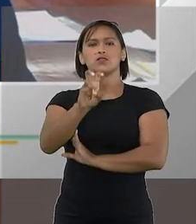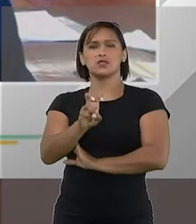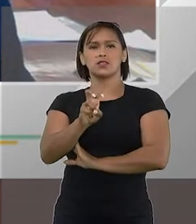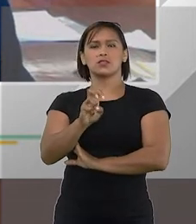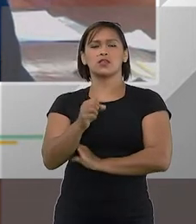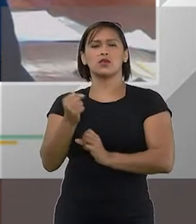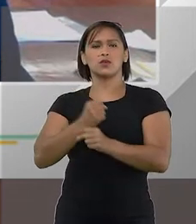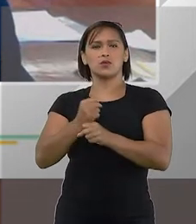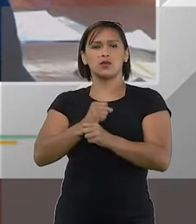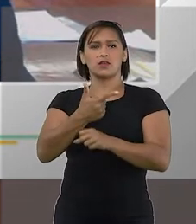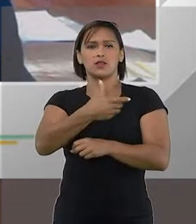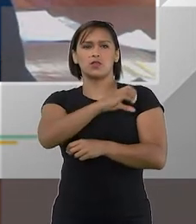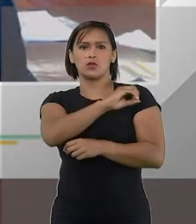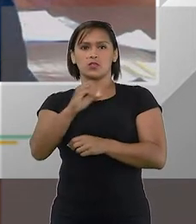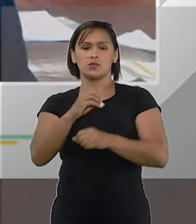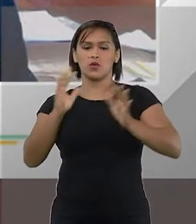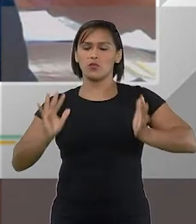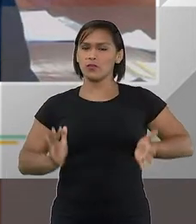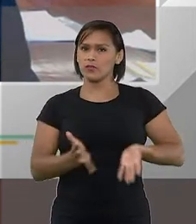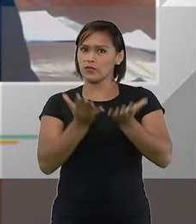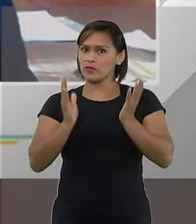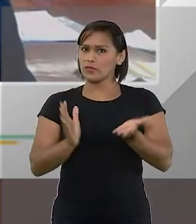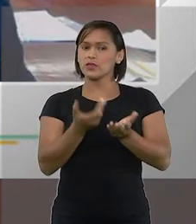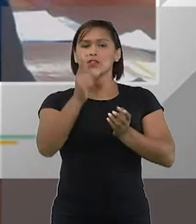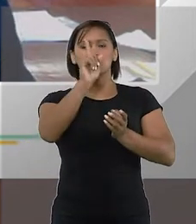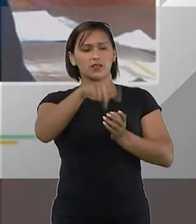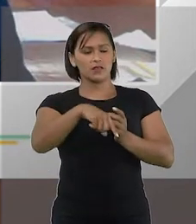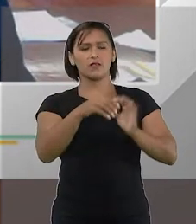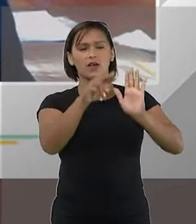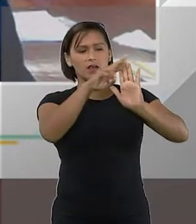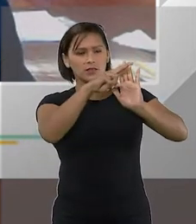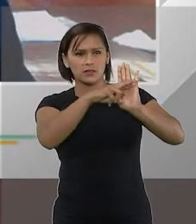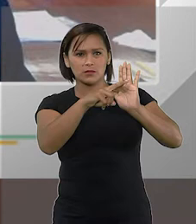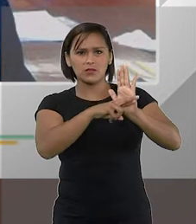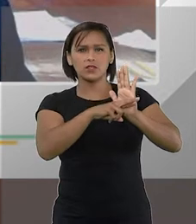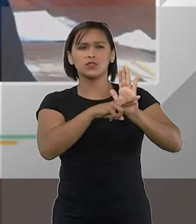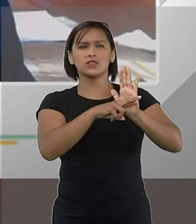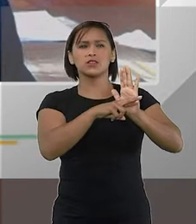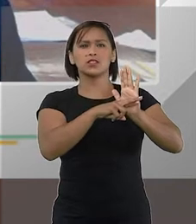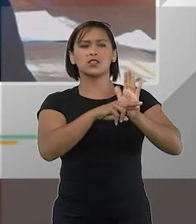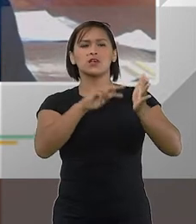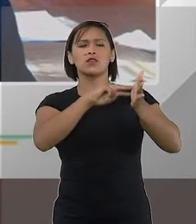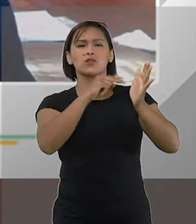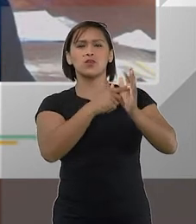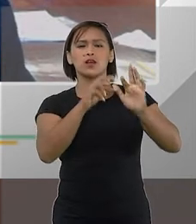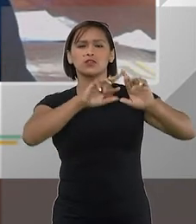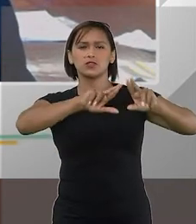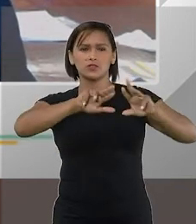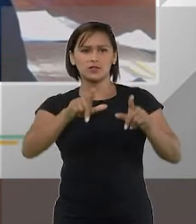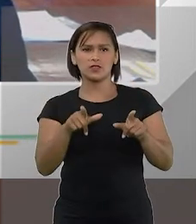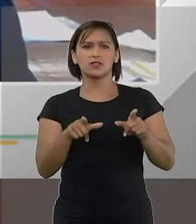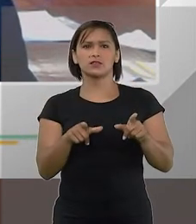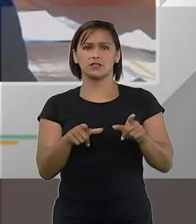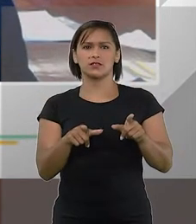do ano de 2000, incentivando as medidas, os métodos alternativos e soluções.